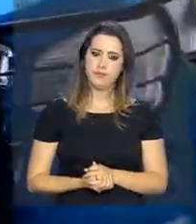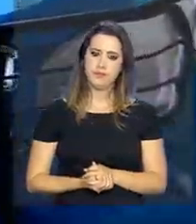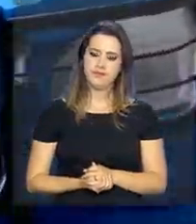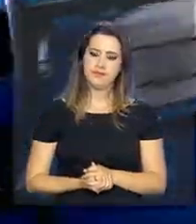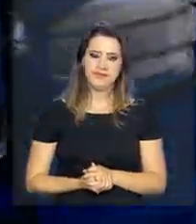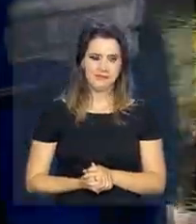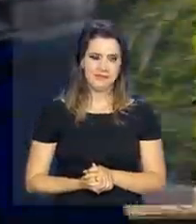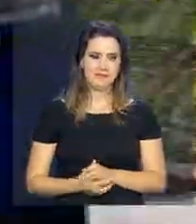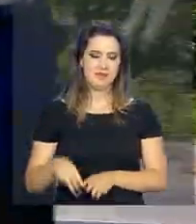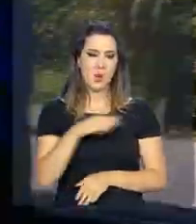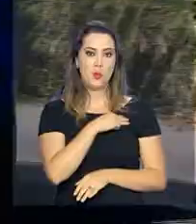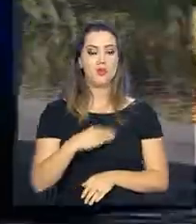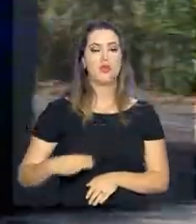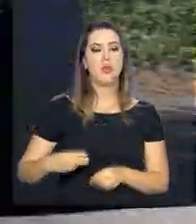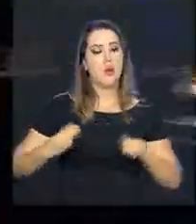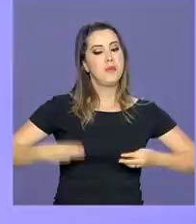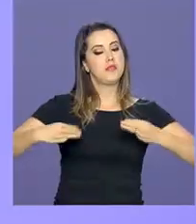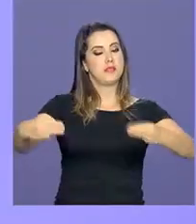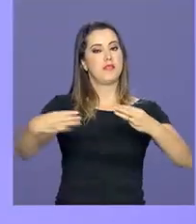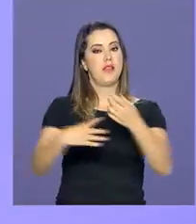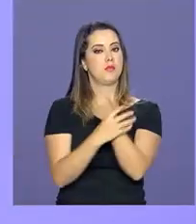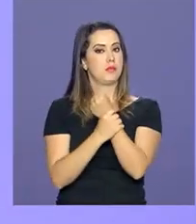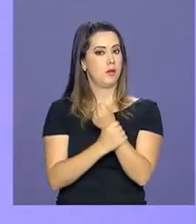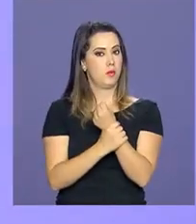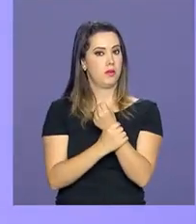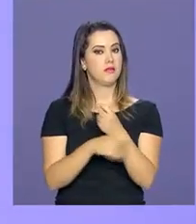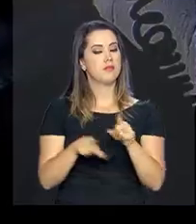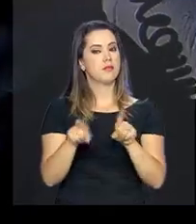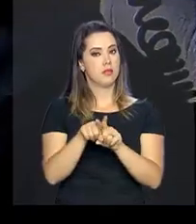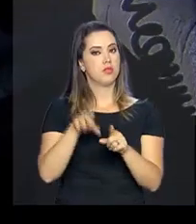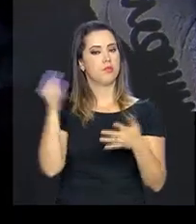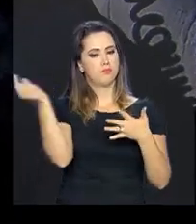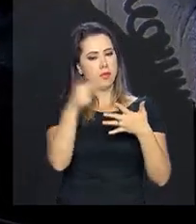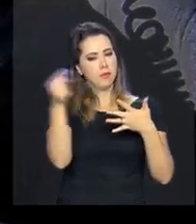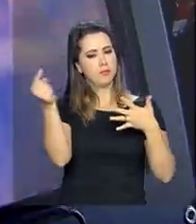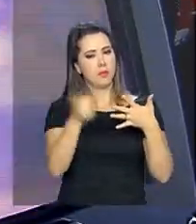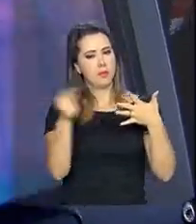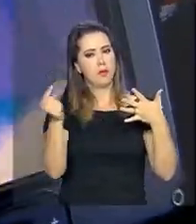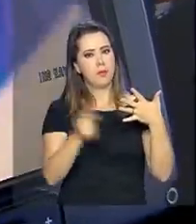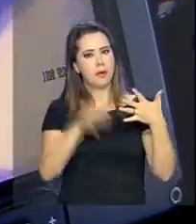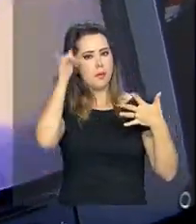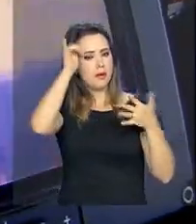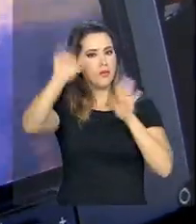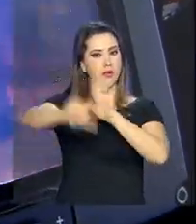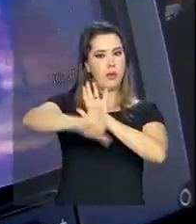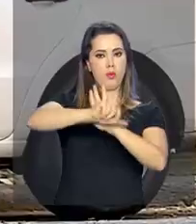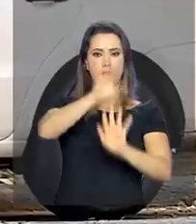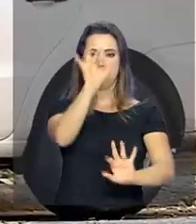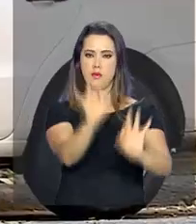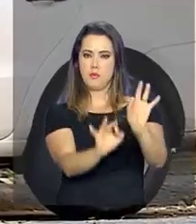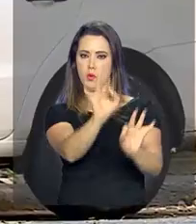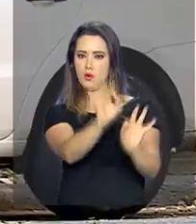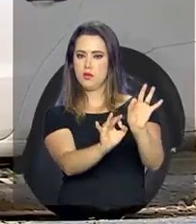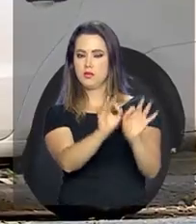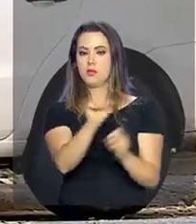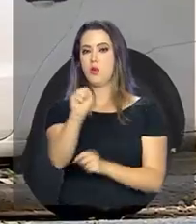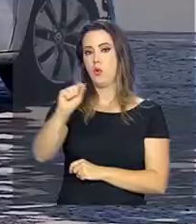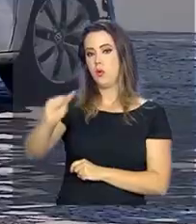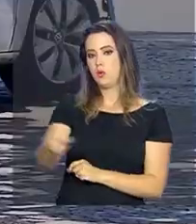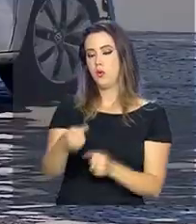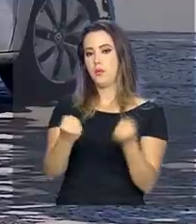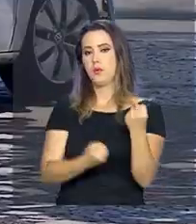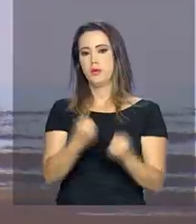Segundo o Ministério da Segurança Pública, várias ações vão ser tomadas para o combate ao crime organizado. Além de 8 mil